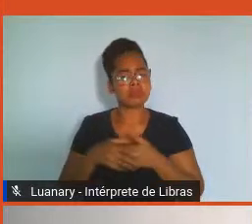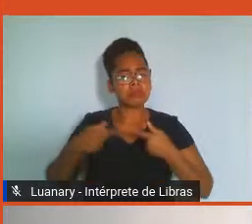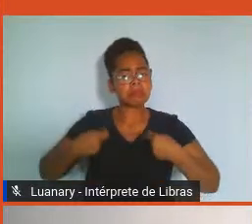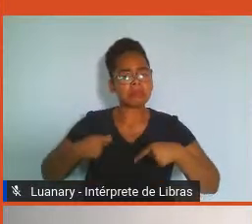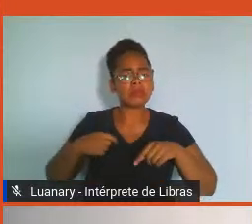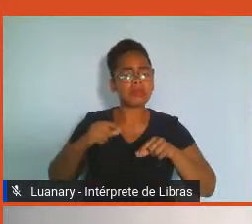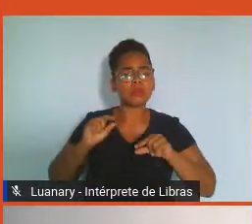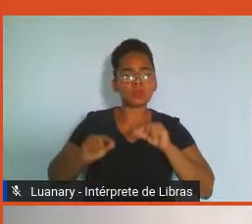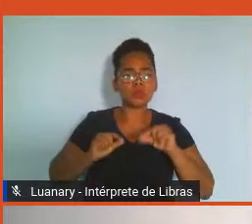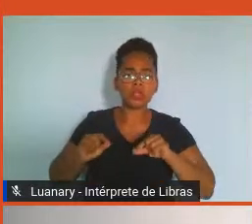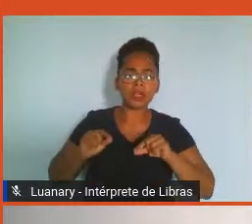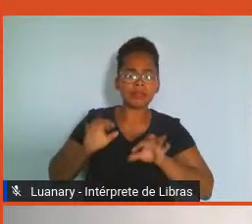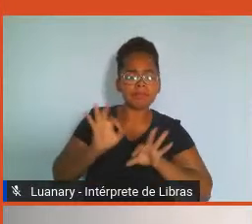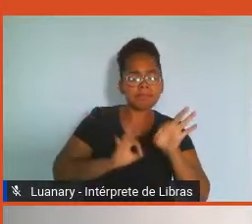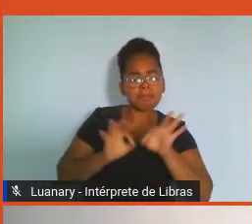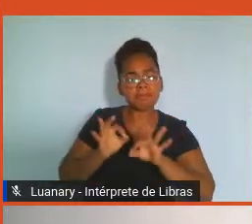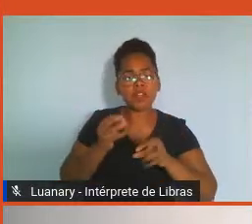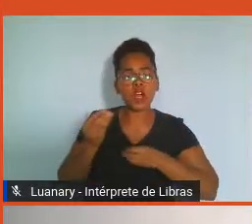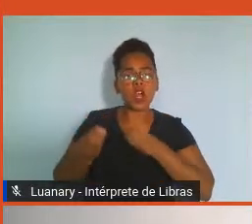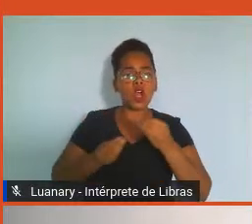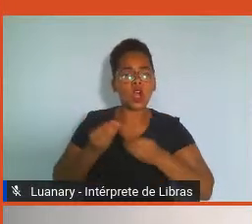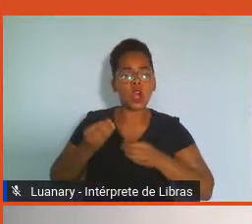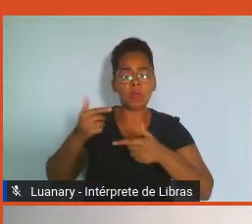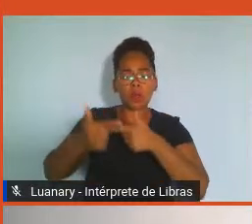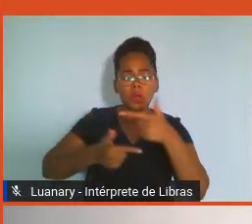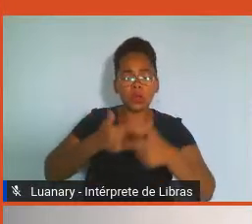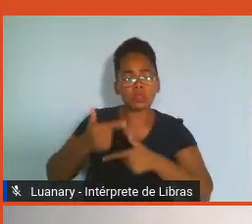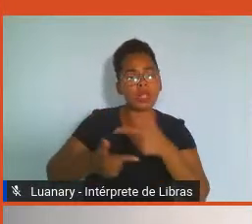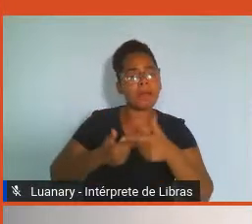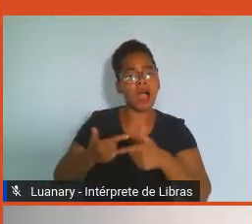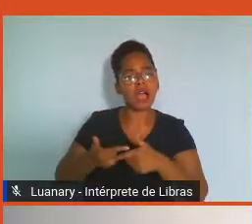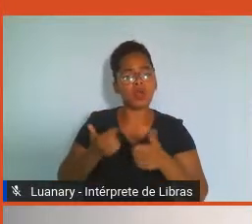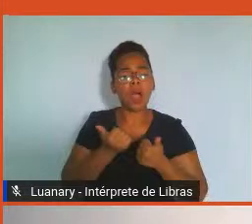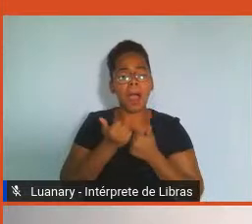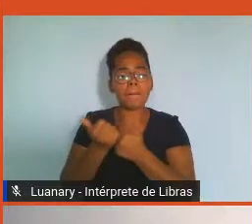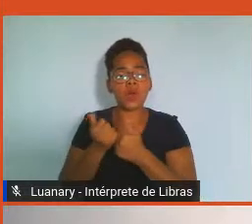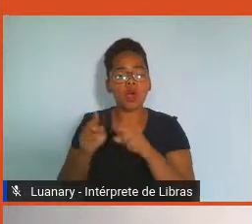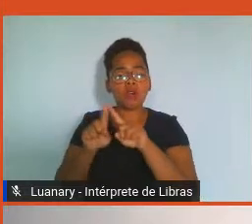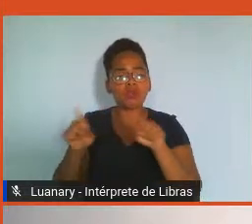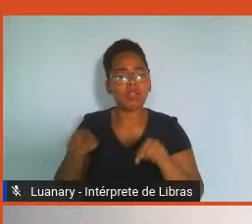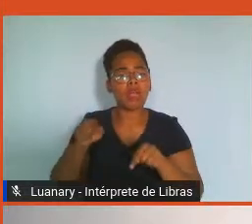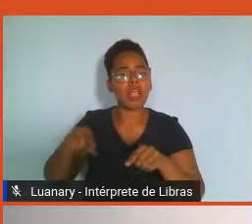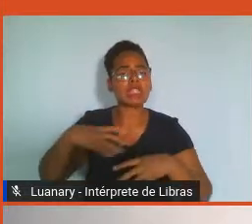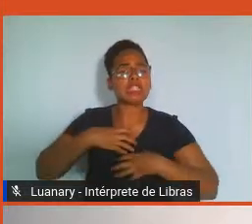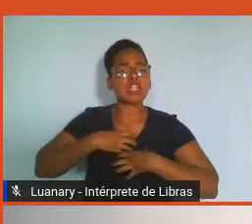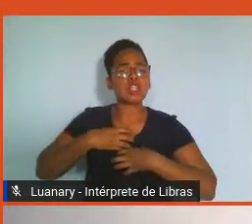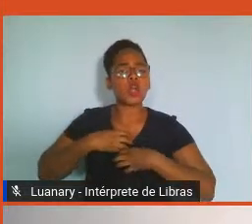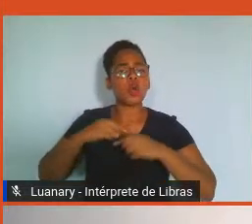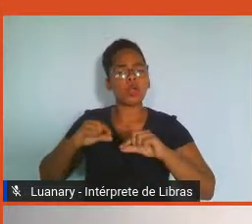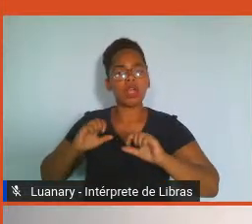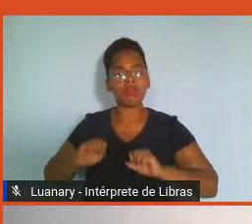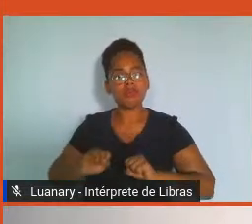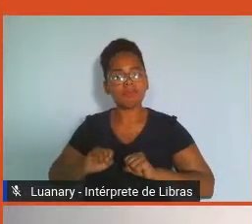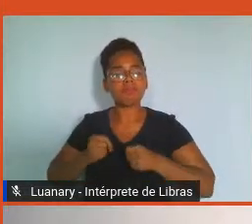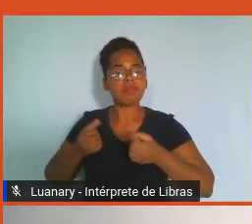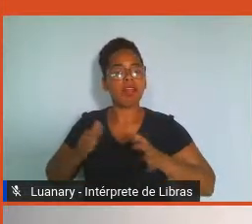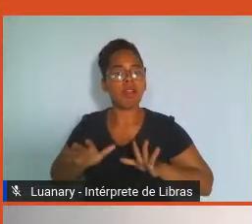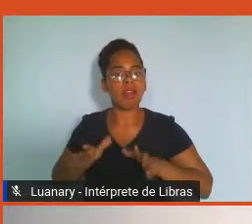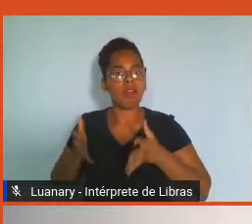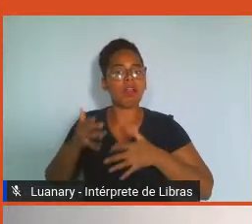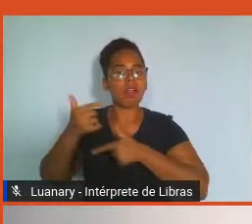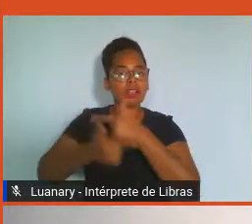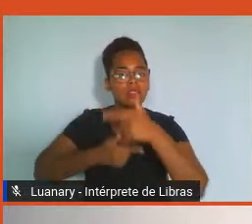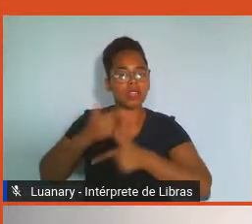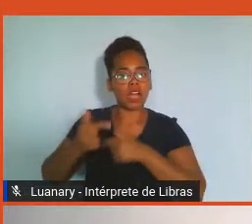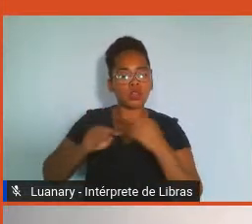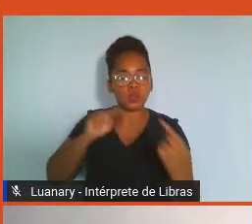permita que os colaboradores se sintam pertencentes, motivados e engajados a seguir suas metas. Os funcionários